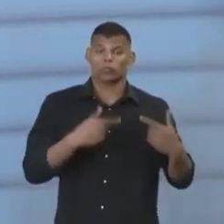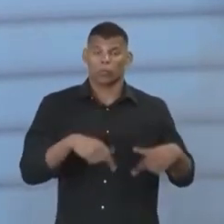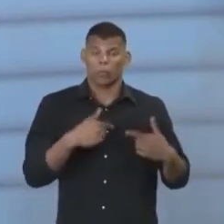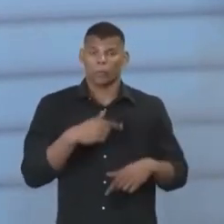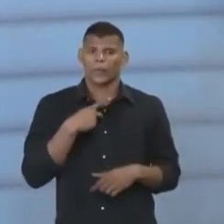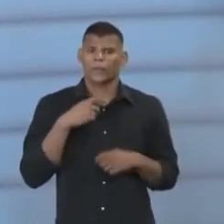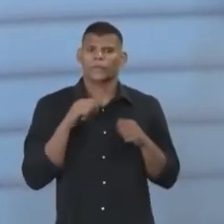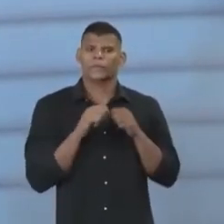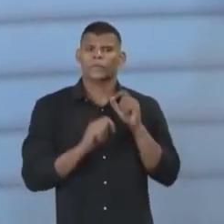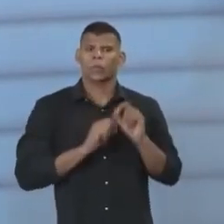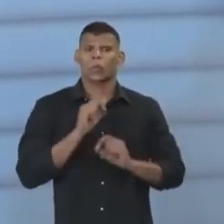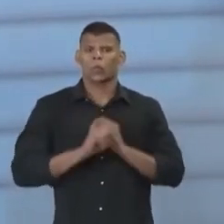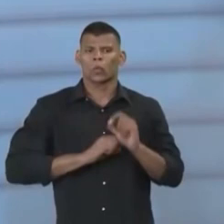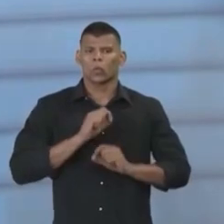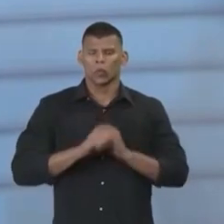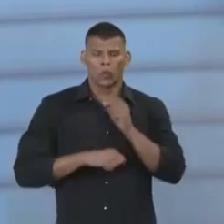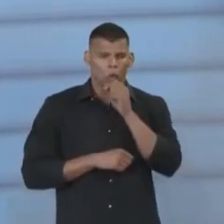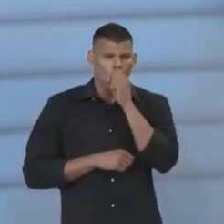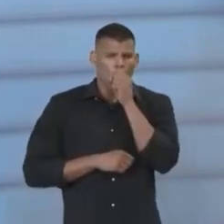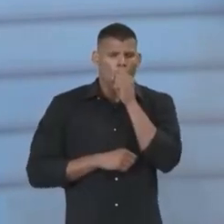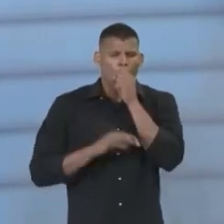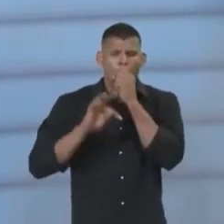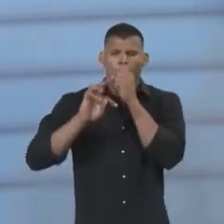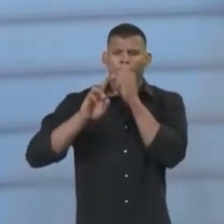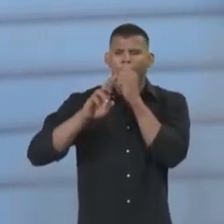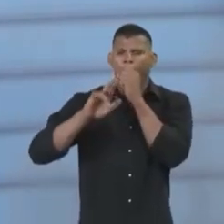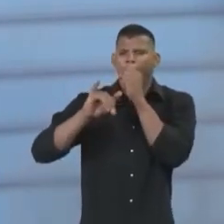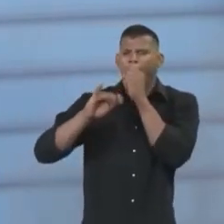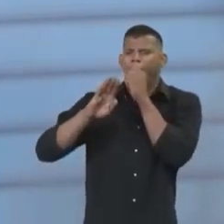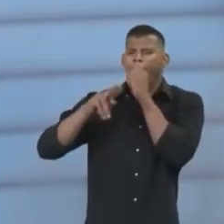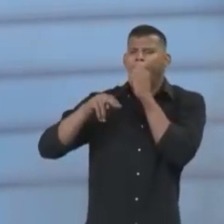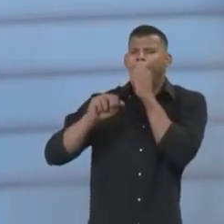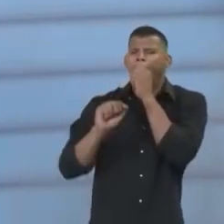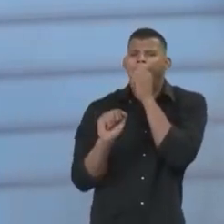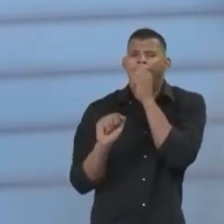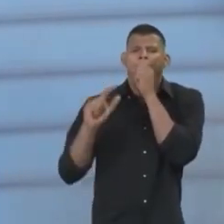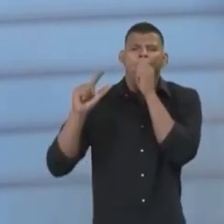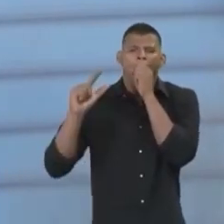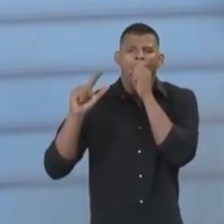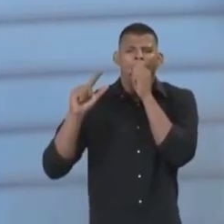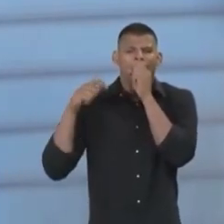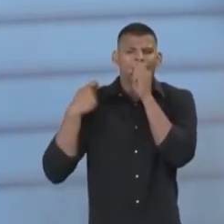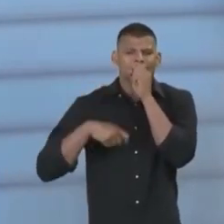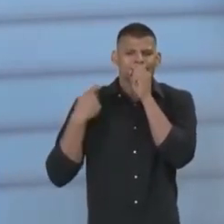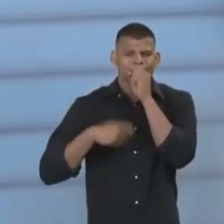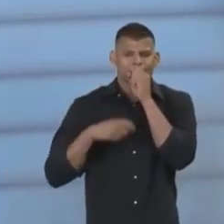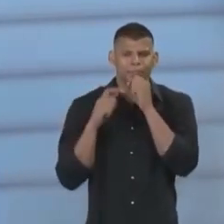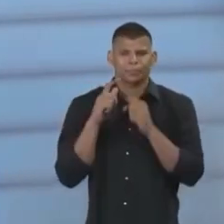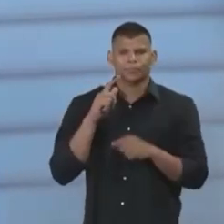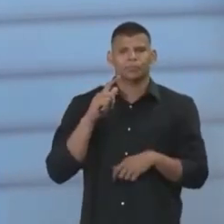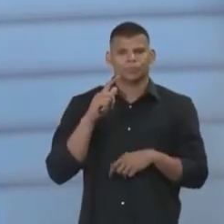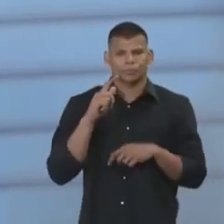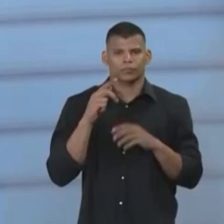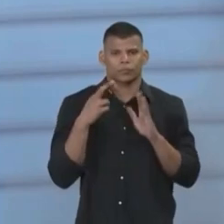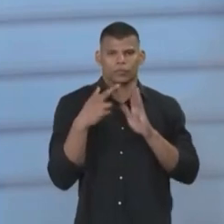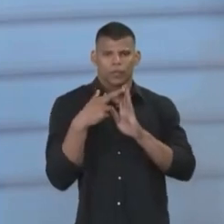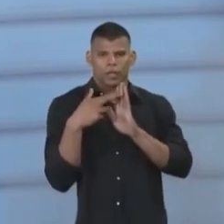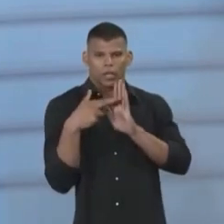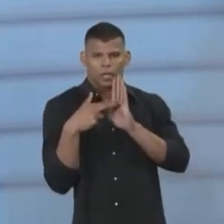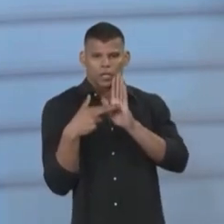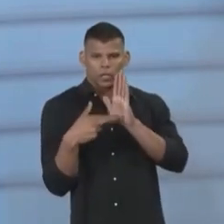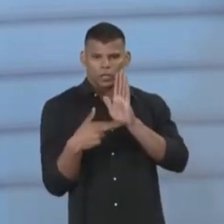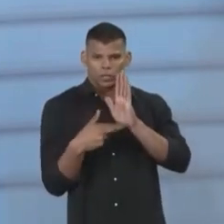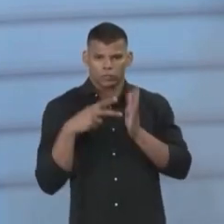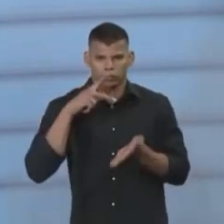que os tribunais precisam realmente colocar os olhos de lince para essa